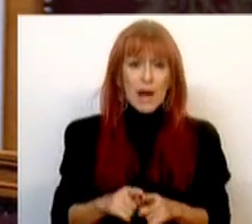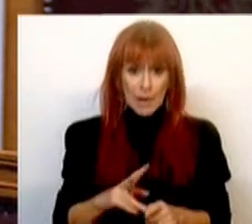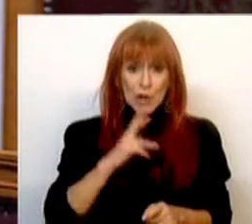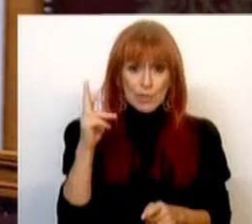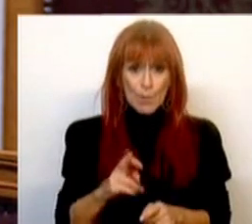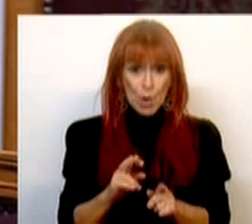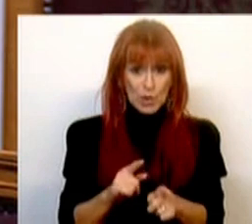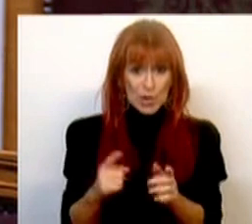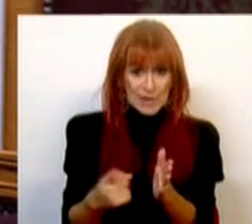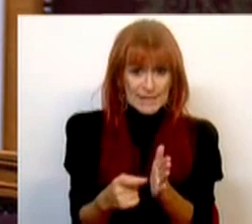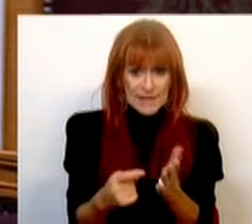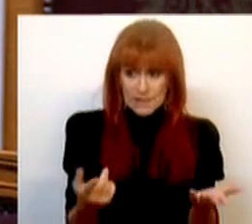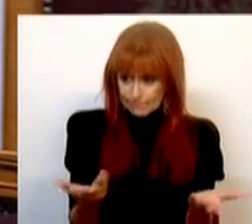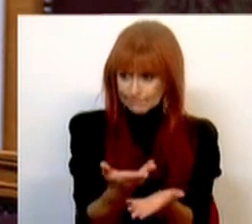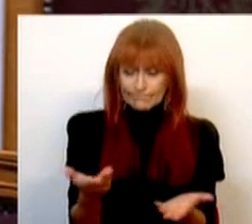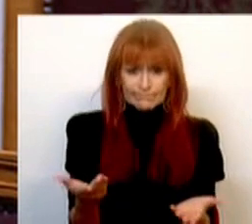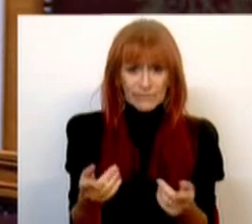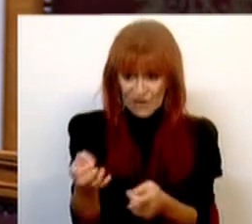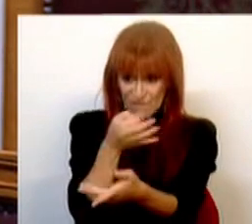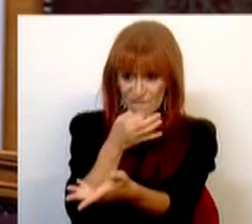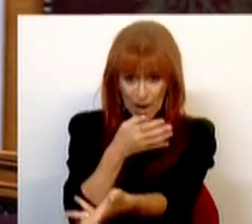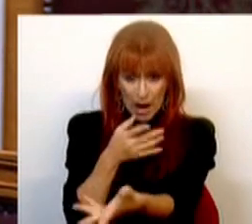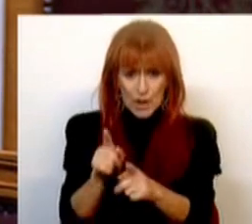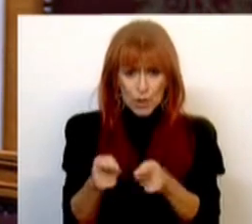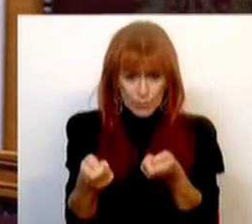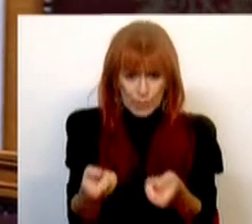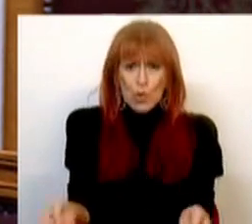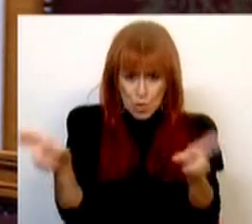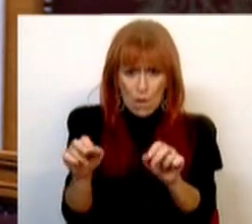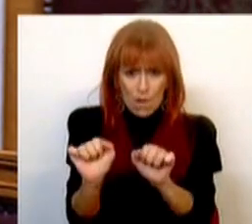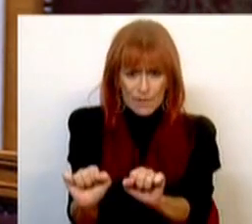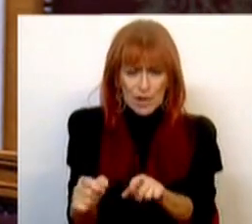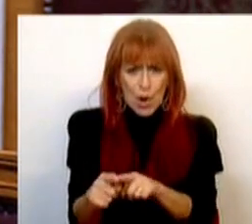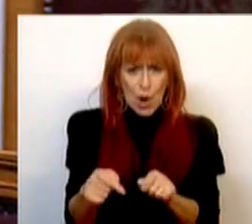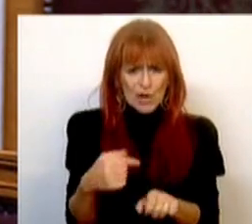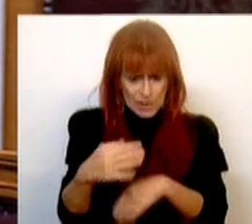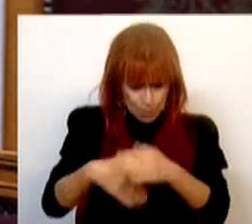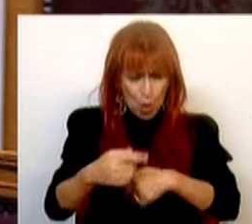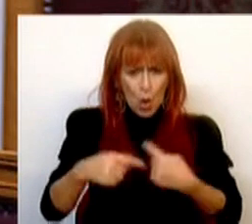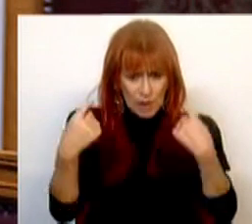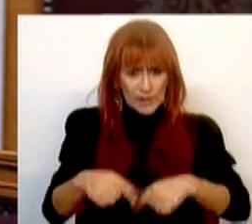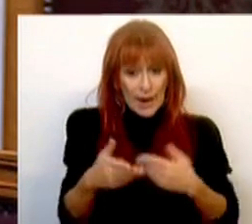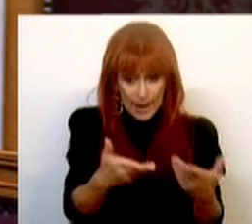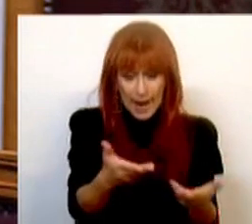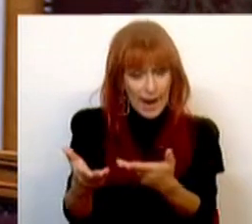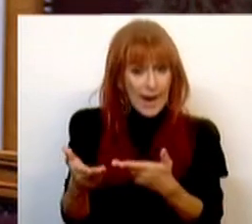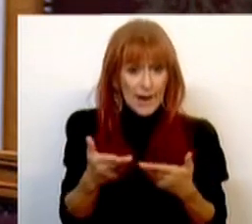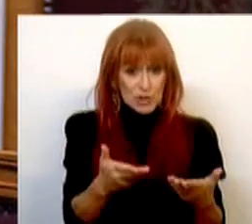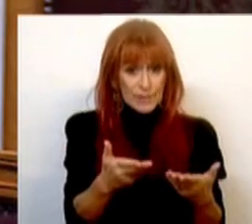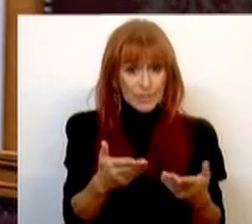responder precisamente às necessidades que fala de reorganização que estamos a levar a cabo esta